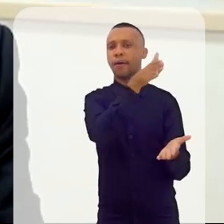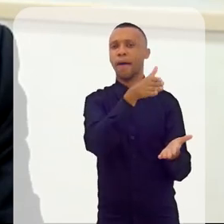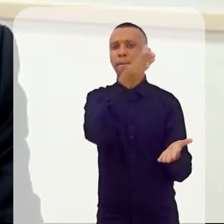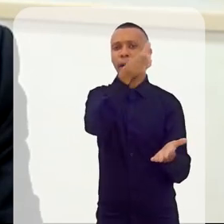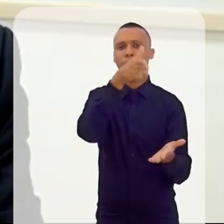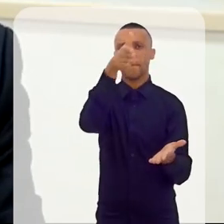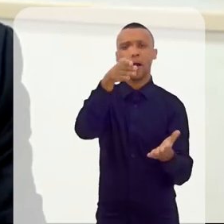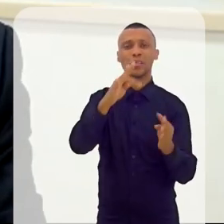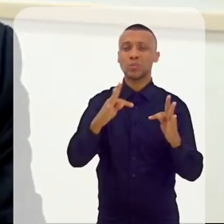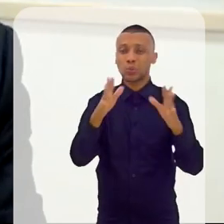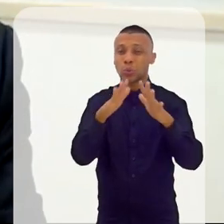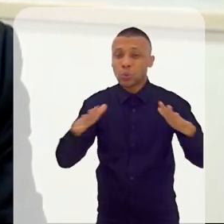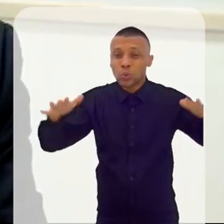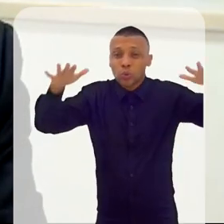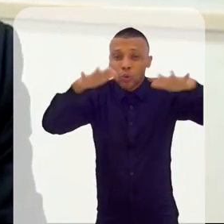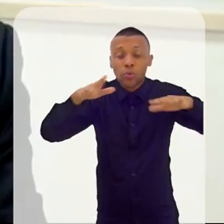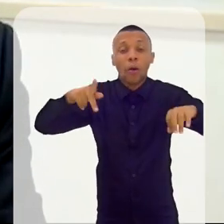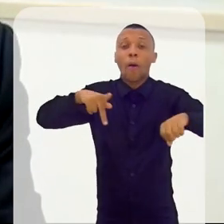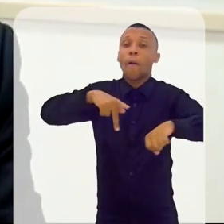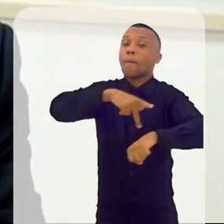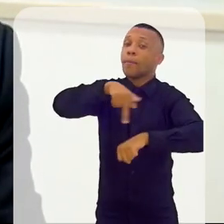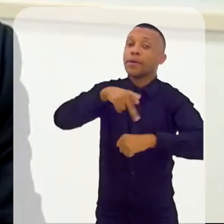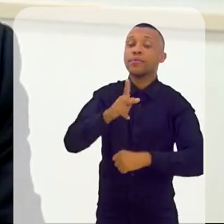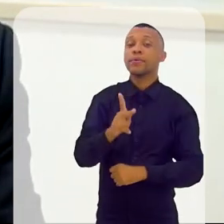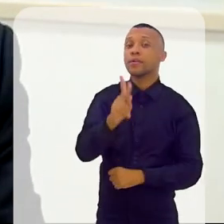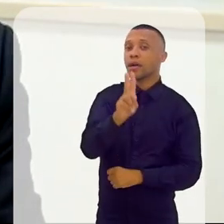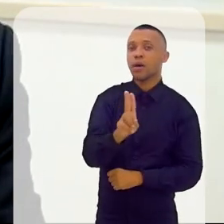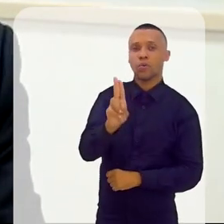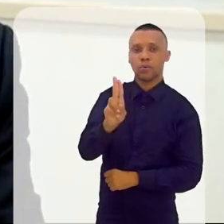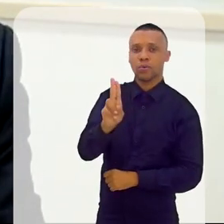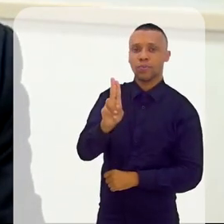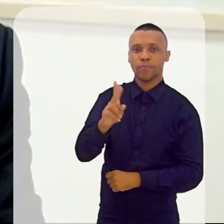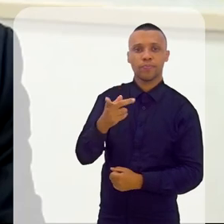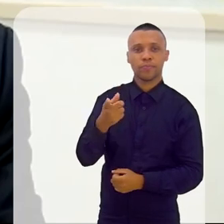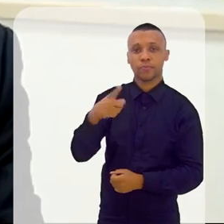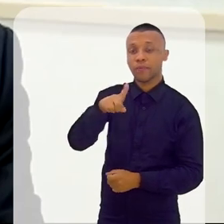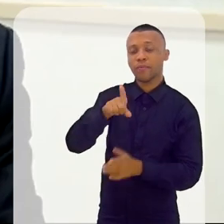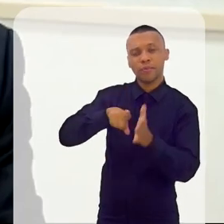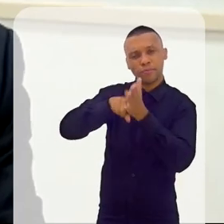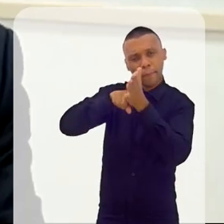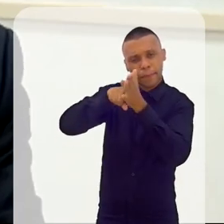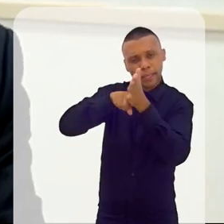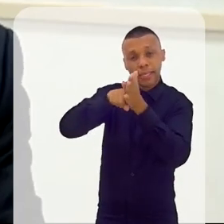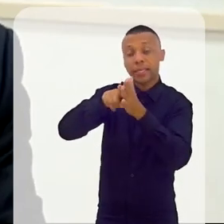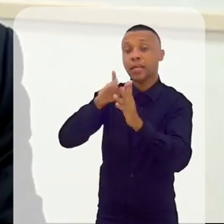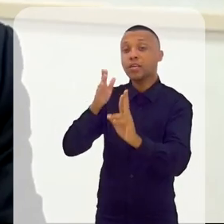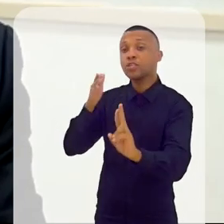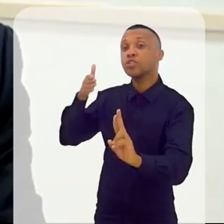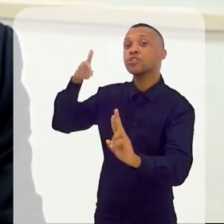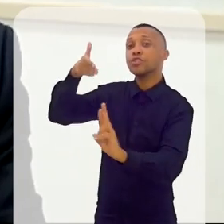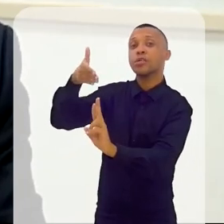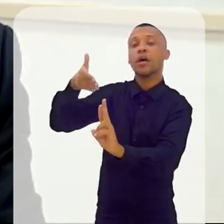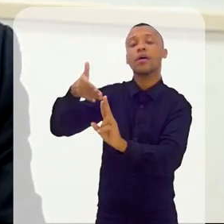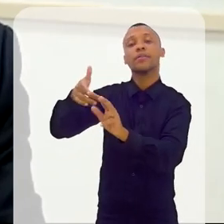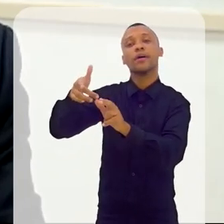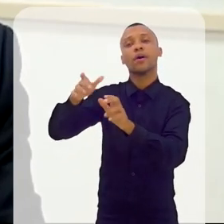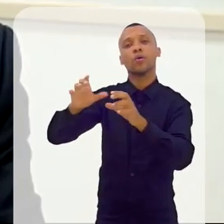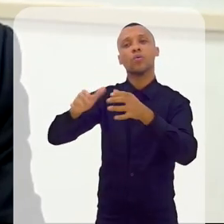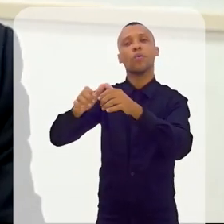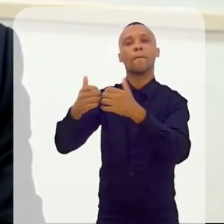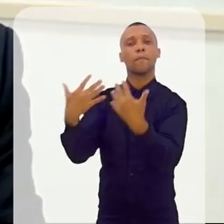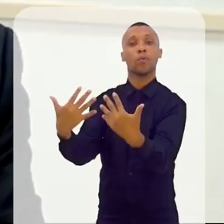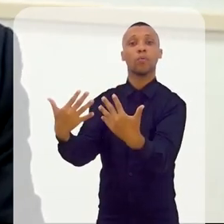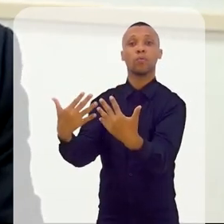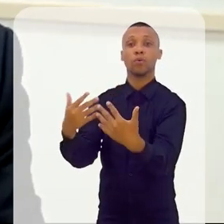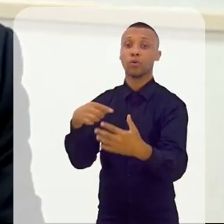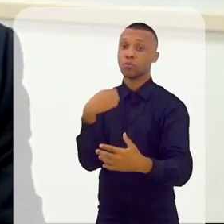todo o Reino Unido. Então, todo o Reino Unido foi feita uma pesquisa direta com o público e o nosso